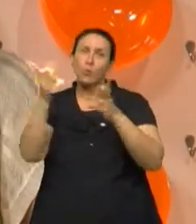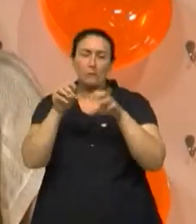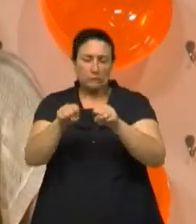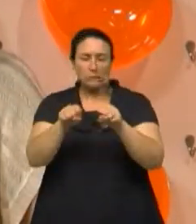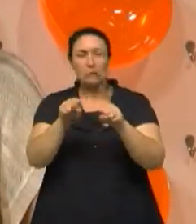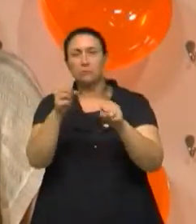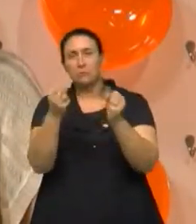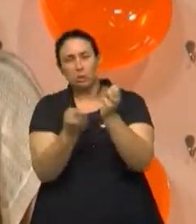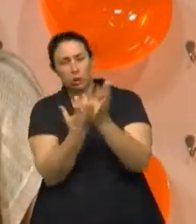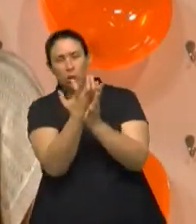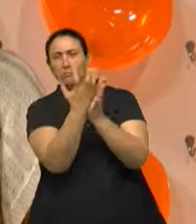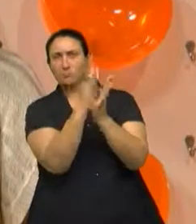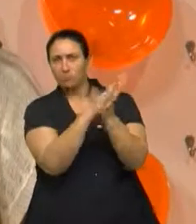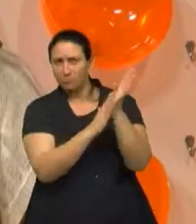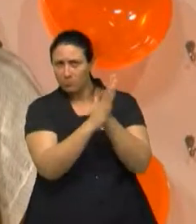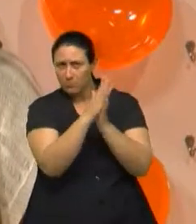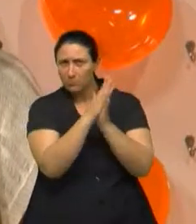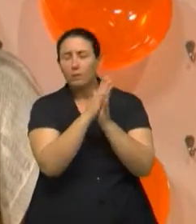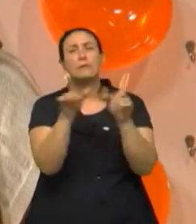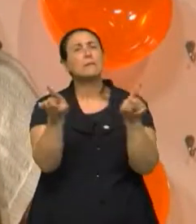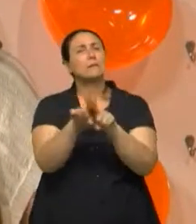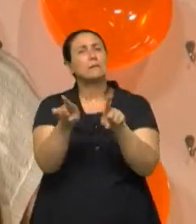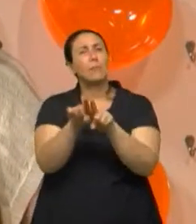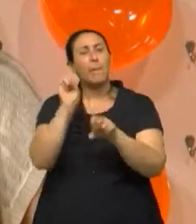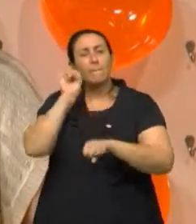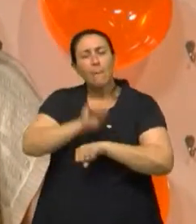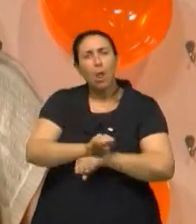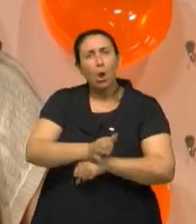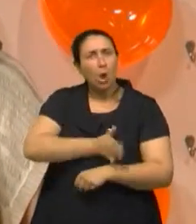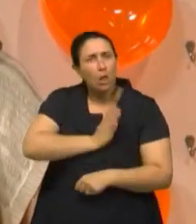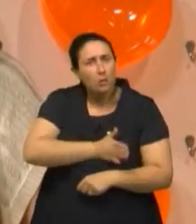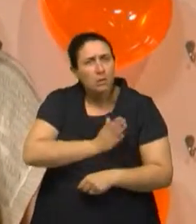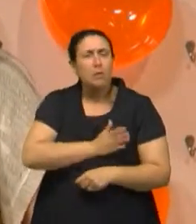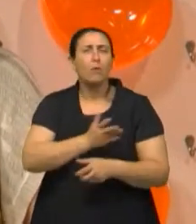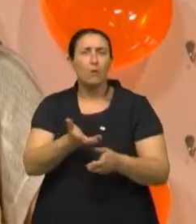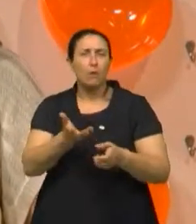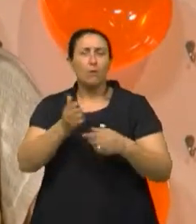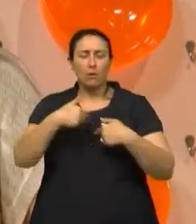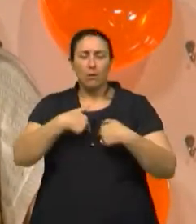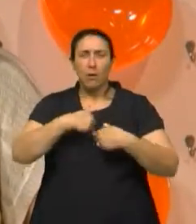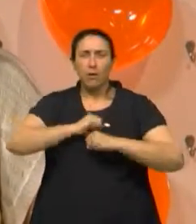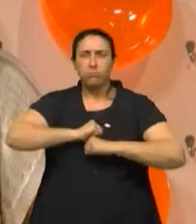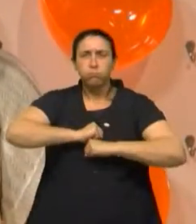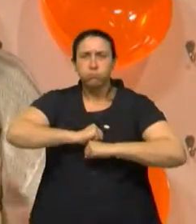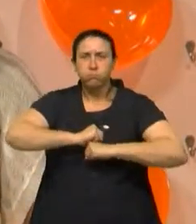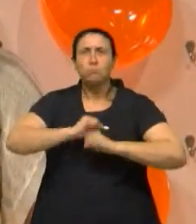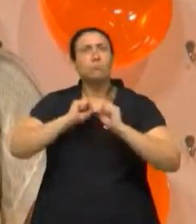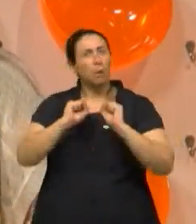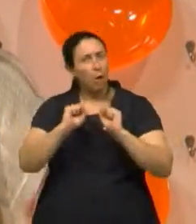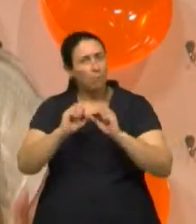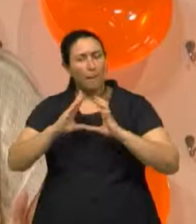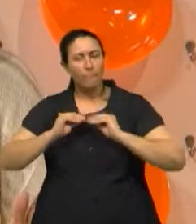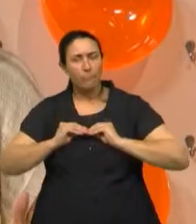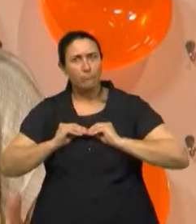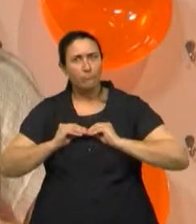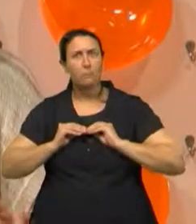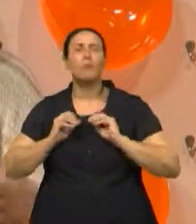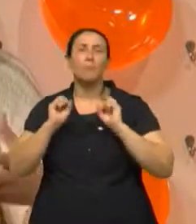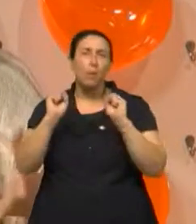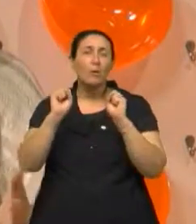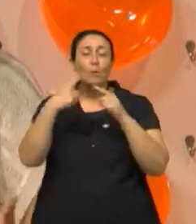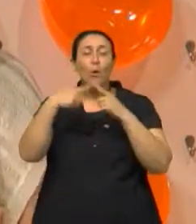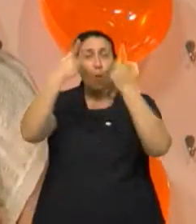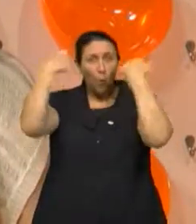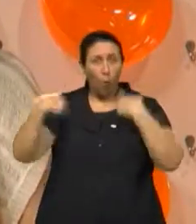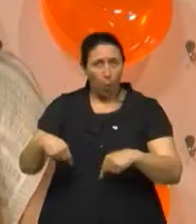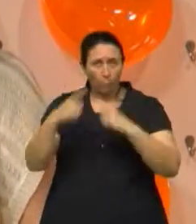simples, né? Quanto uma parada cardíaca, porque provoca uma arritmia. E o corpo é um condutor de energia. Então,